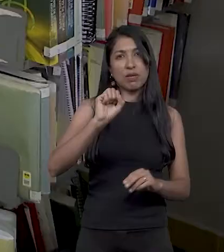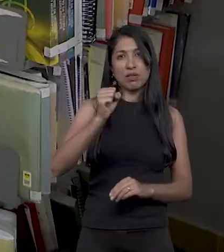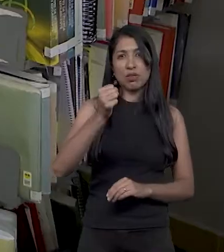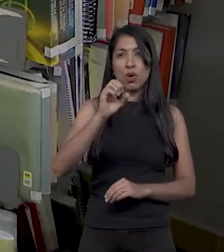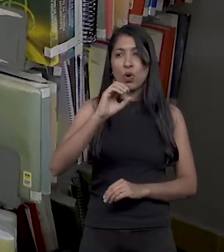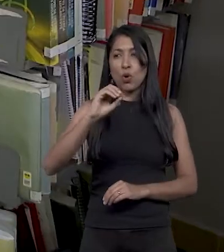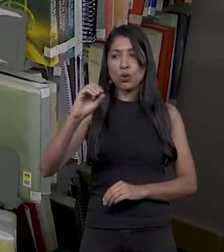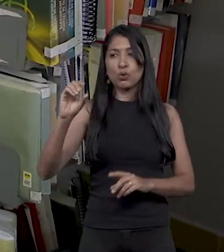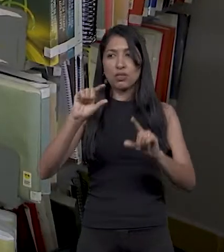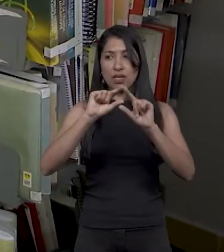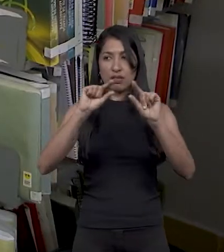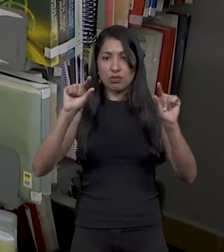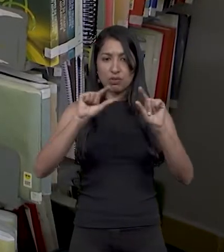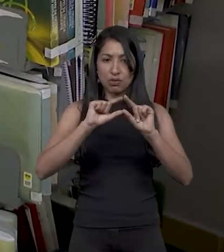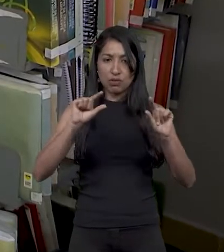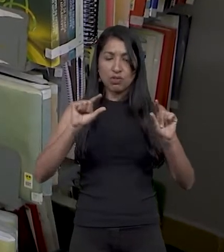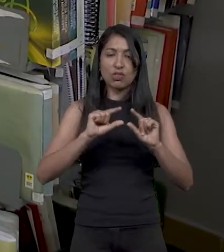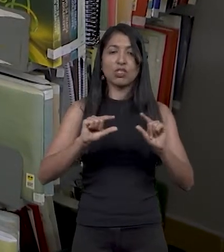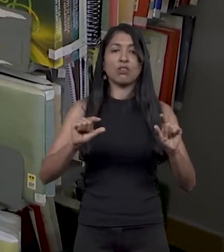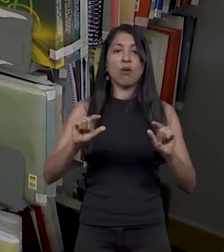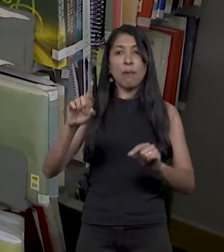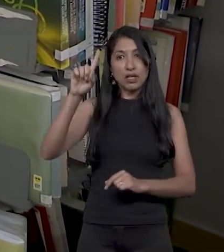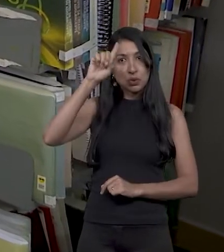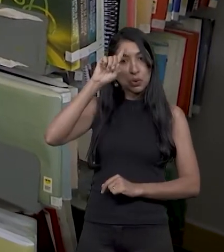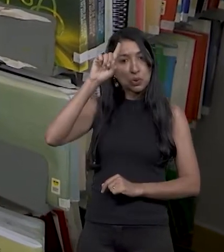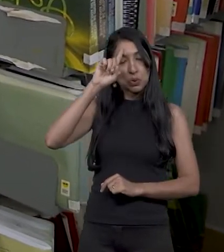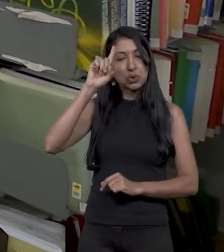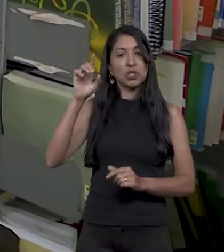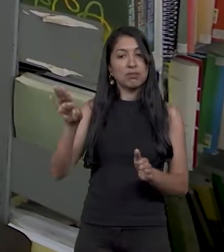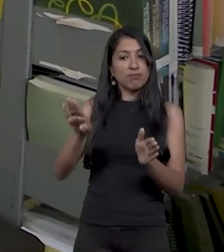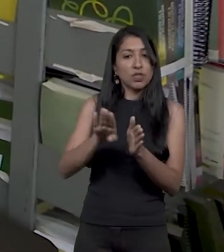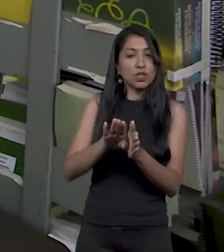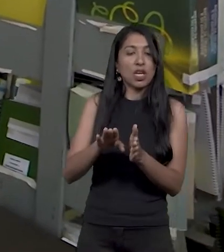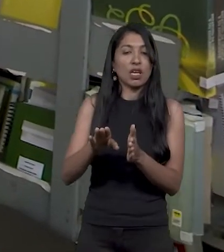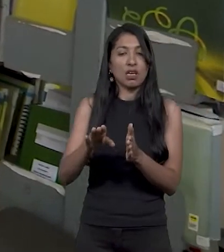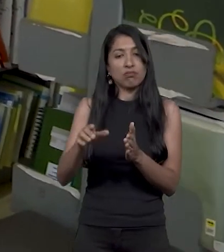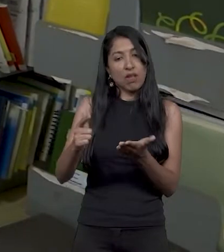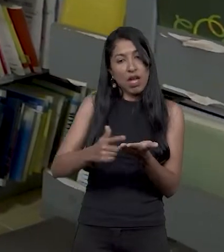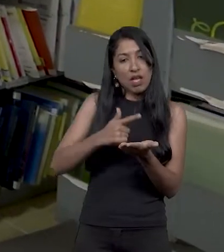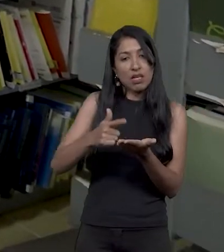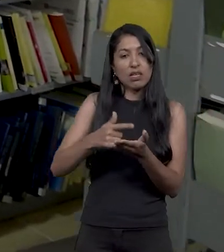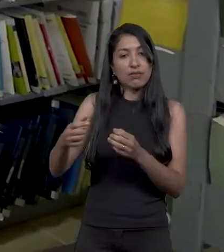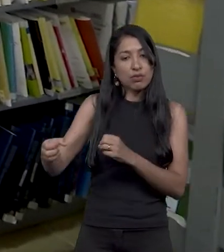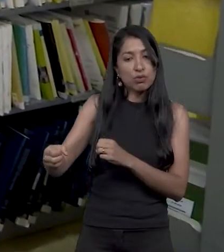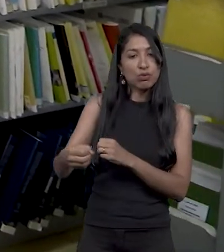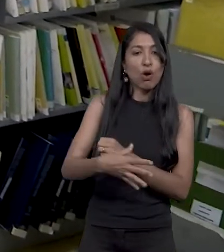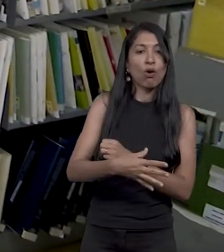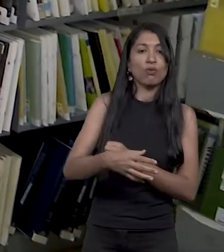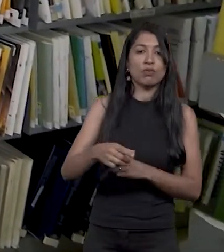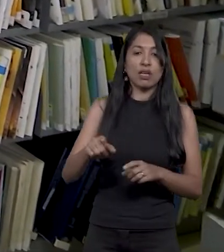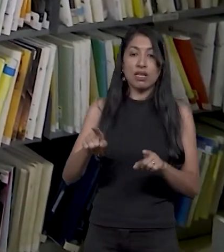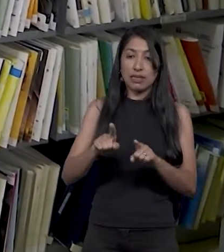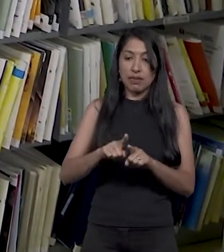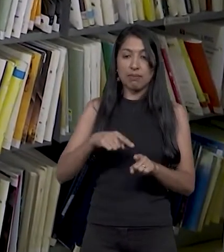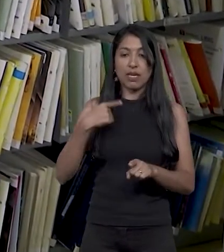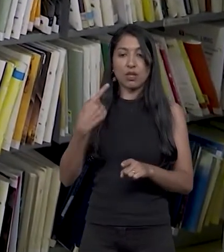800 títulos mais ou menos. Mas, cada dia está chegando mais livros. Então, nós fazemos